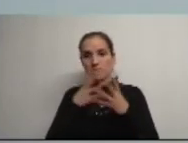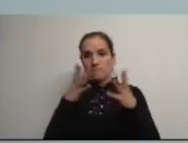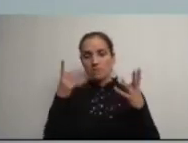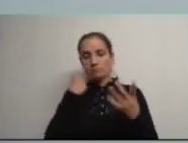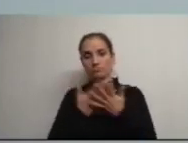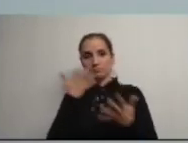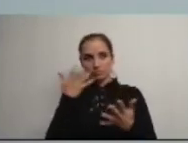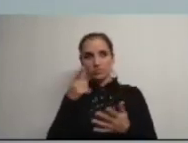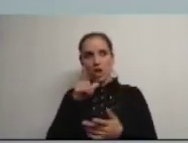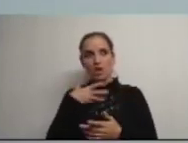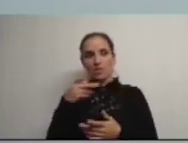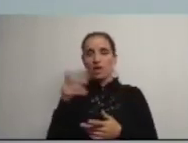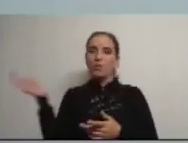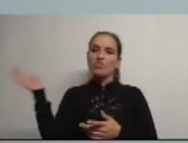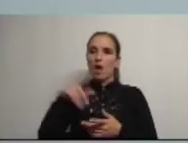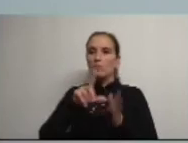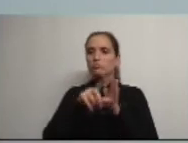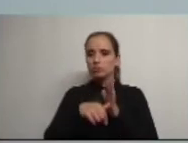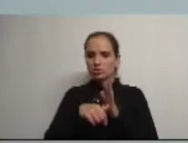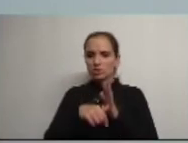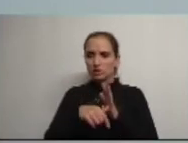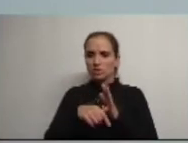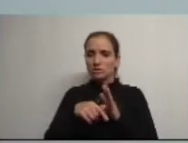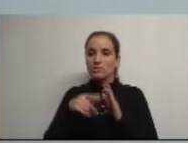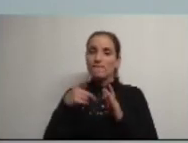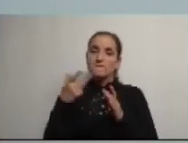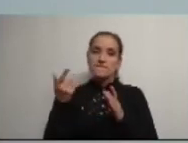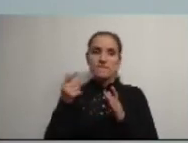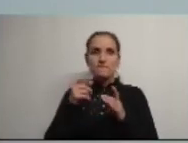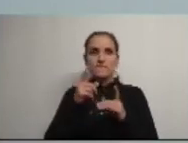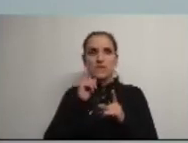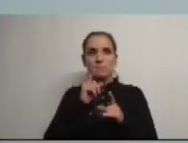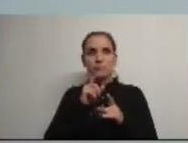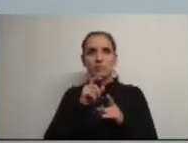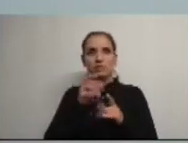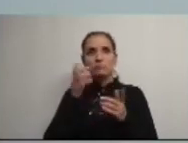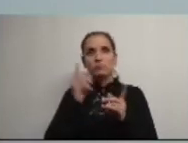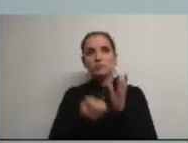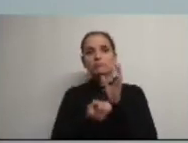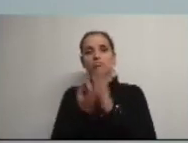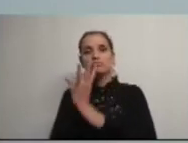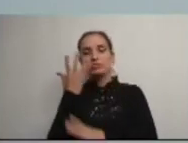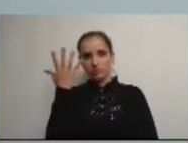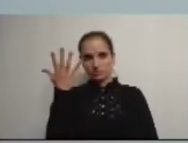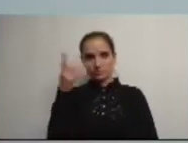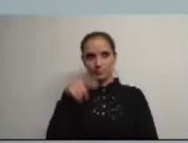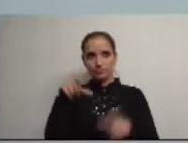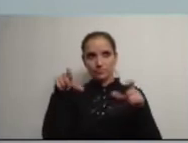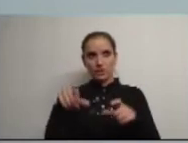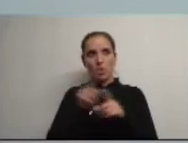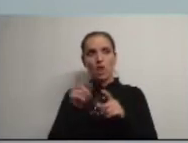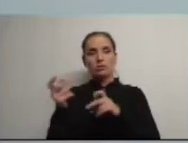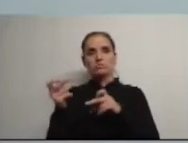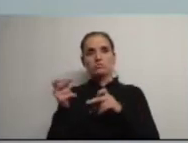o Lidl traria ao projeto a massa crítica e a dimensão para fazer mexer o Parque Empresarial porque tem uma